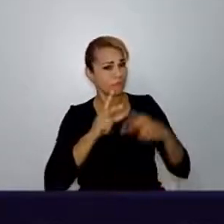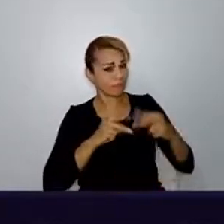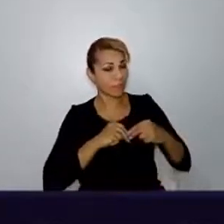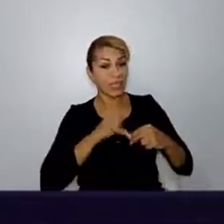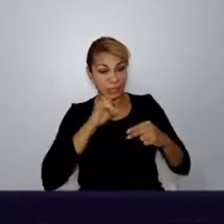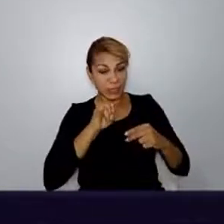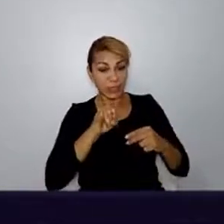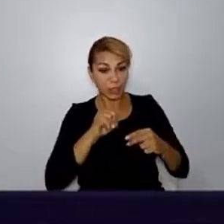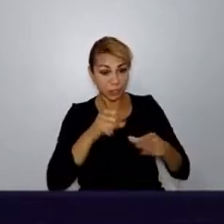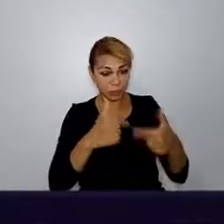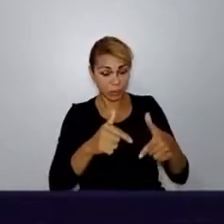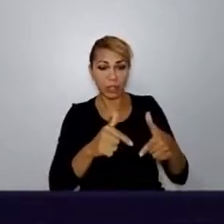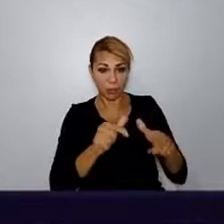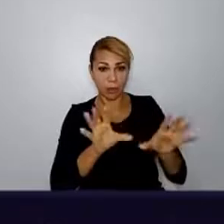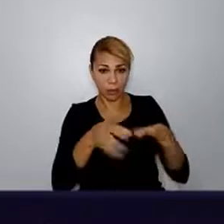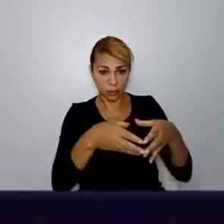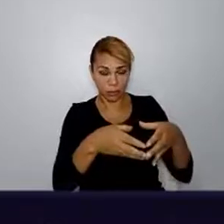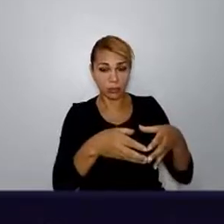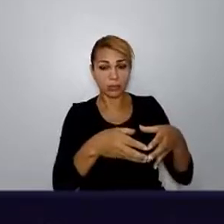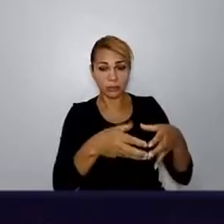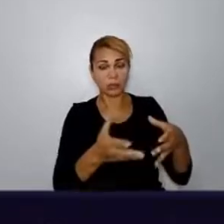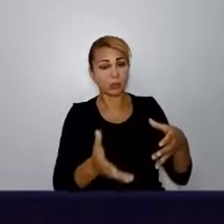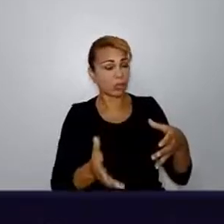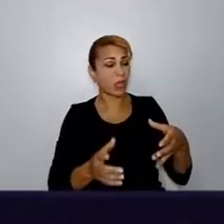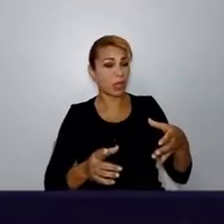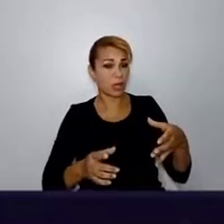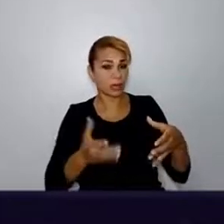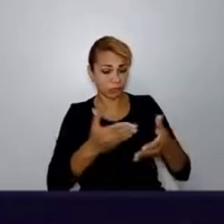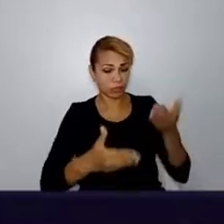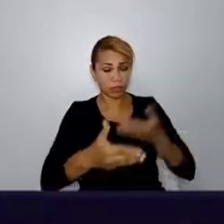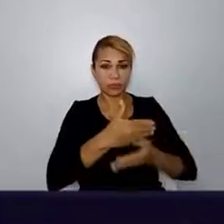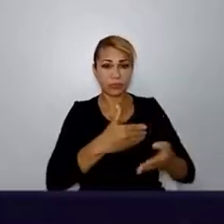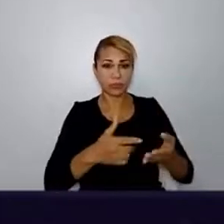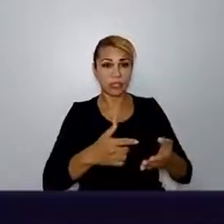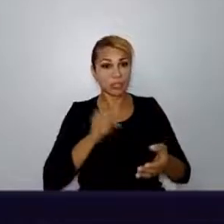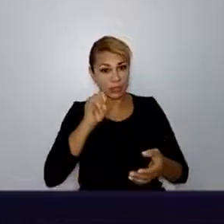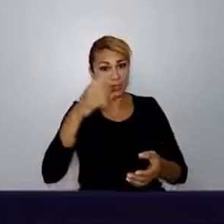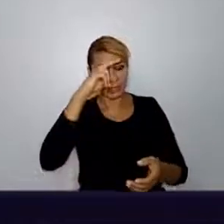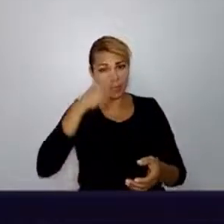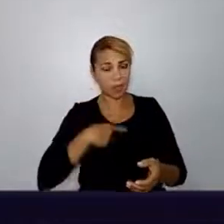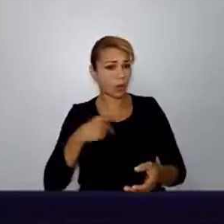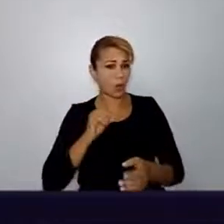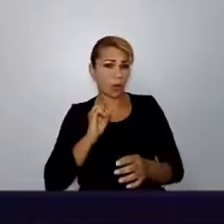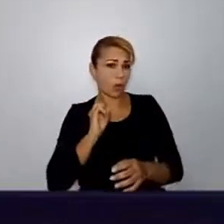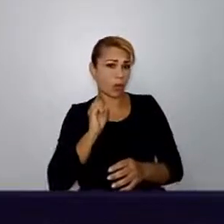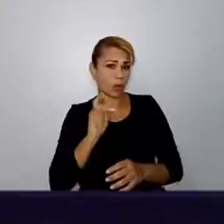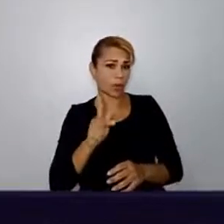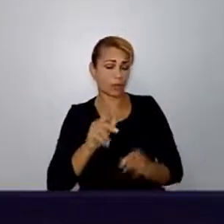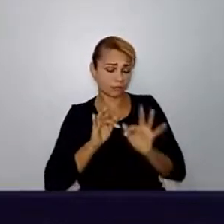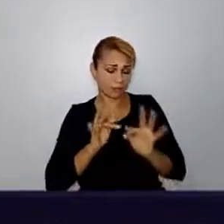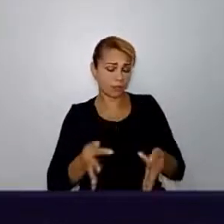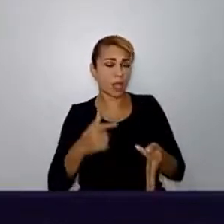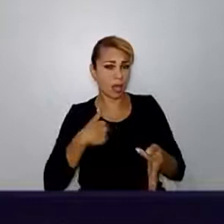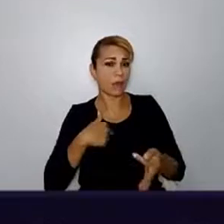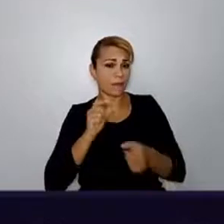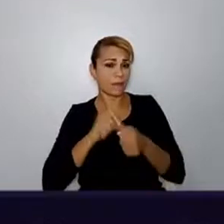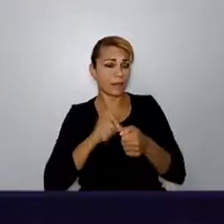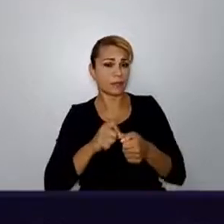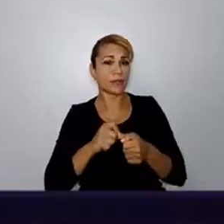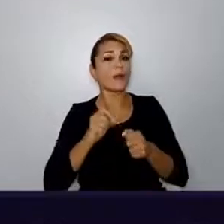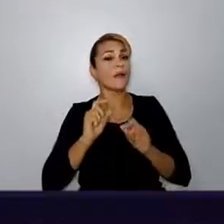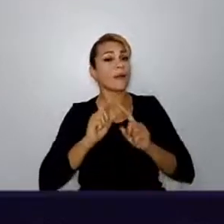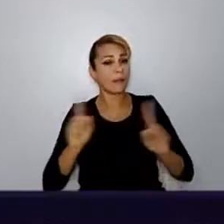eu que fiz, beleza, eu posso simplesmente dizer que foi eu que fiz, mas simplesmente dar às pessoas o crédito que elas têm, que elas